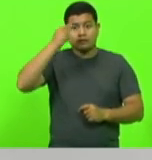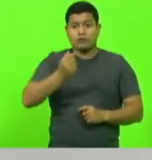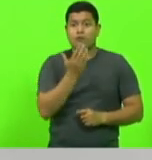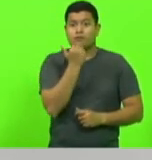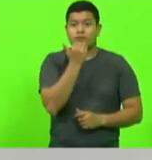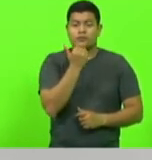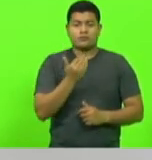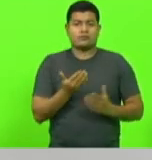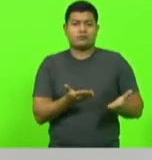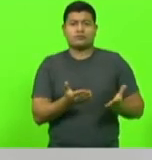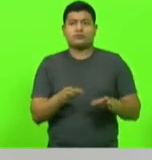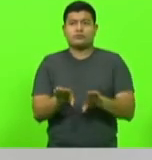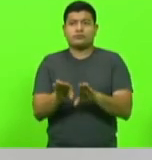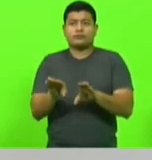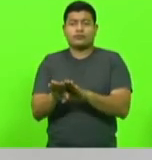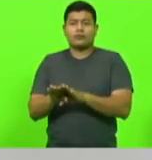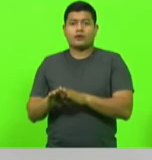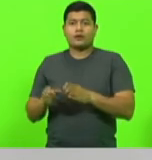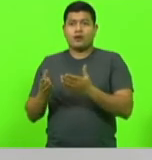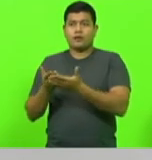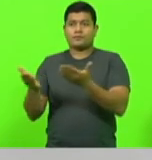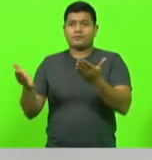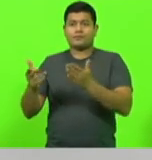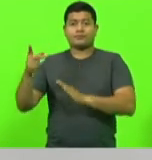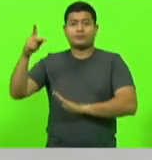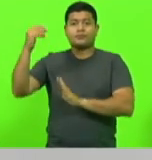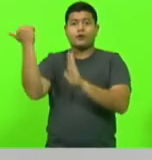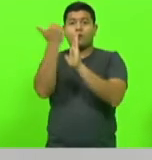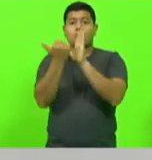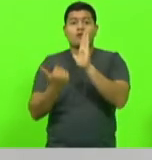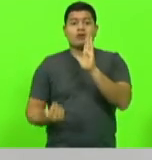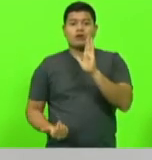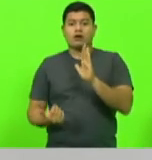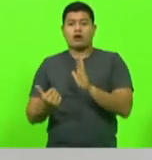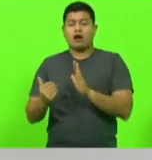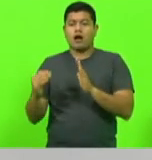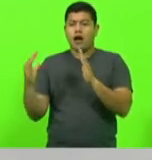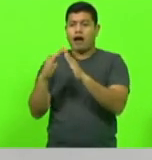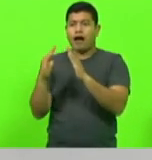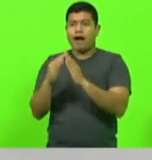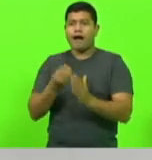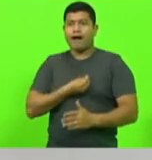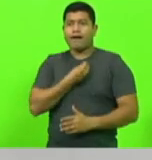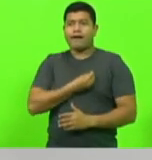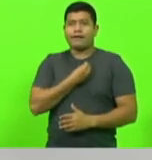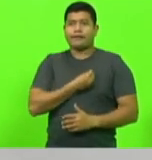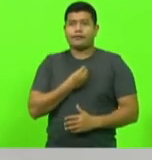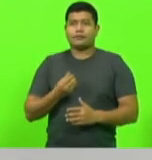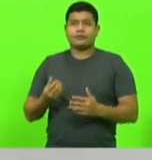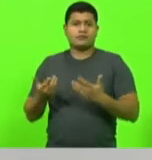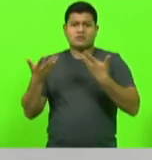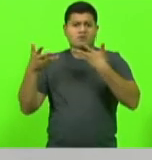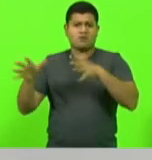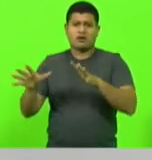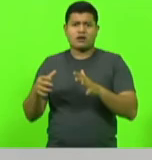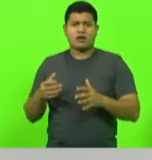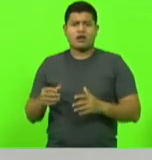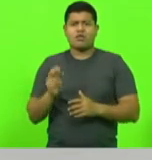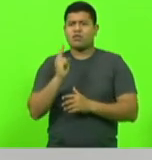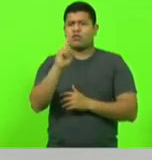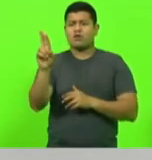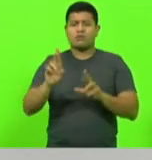programa de moradia, não se ouve mais se lançar programa, ah, não quer colocar minha casa, minha vida, quer dar o nome que for,